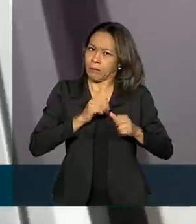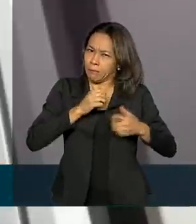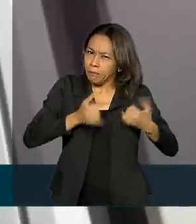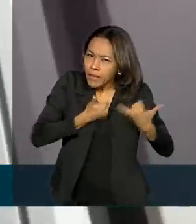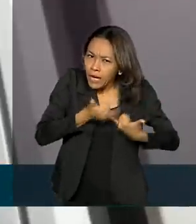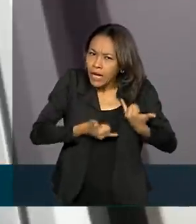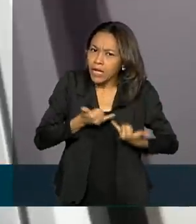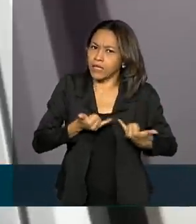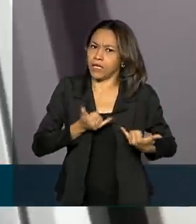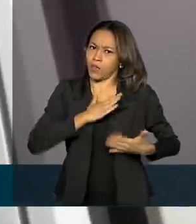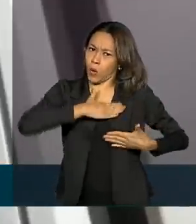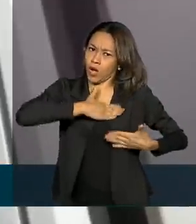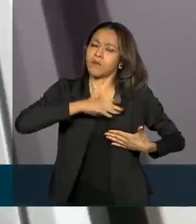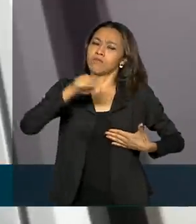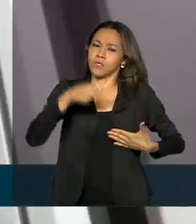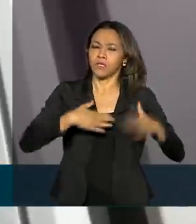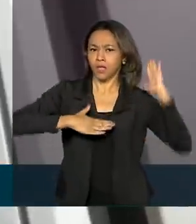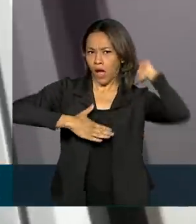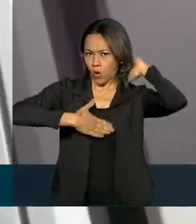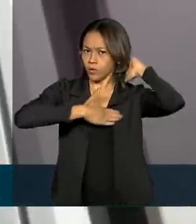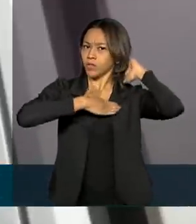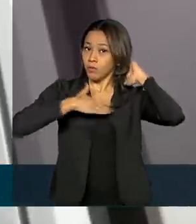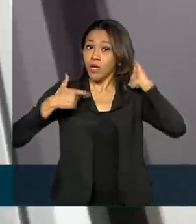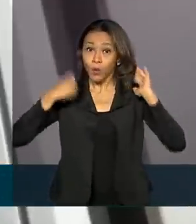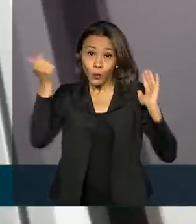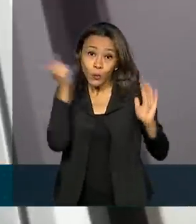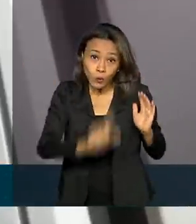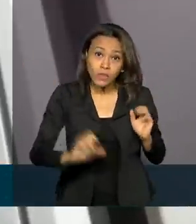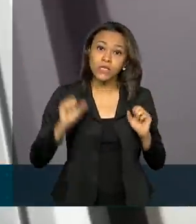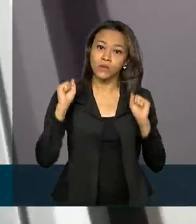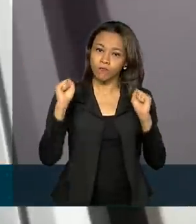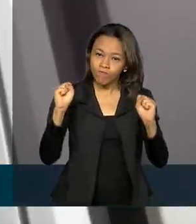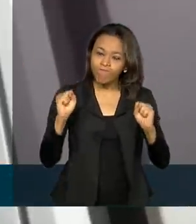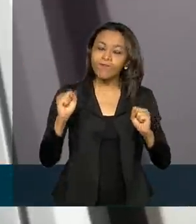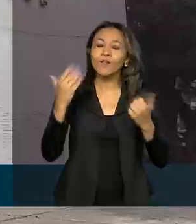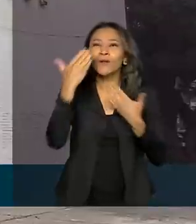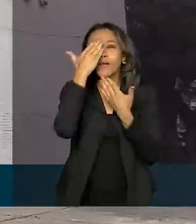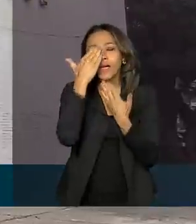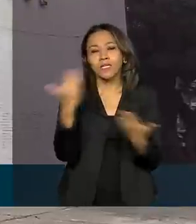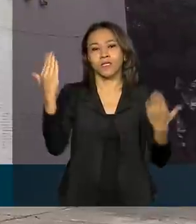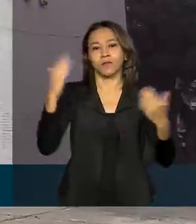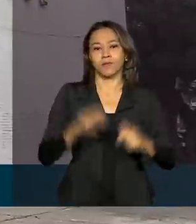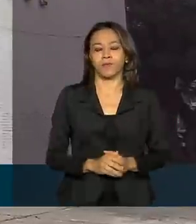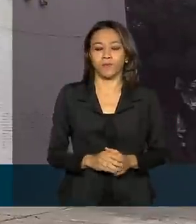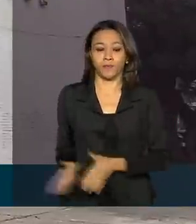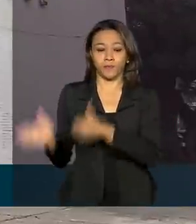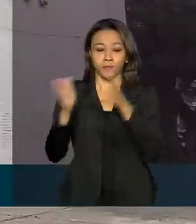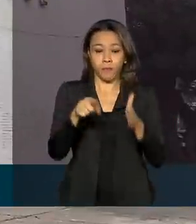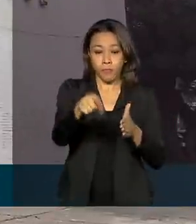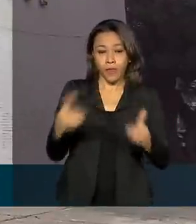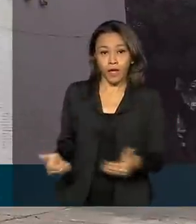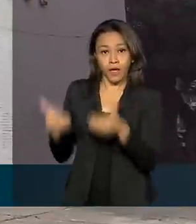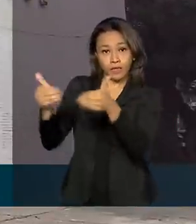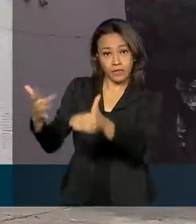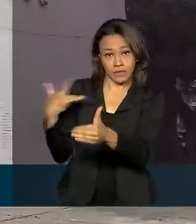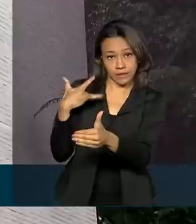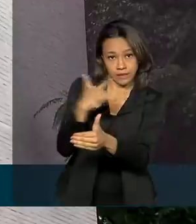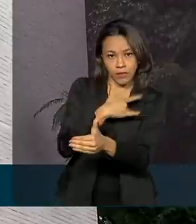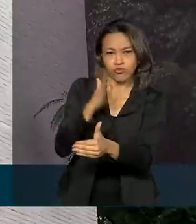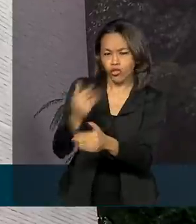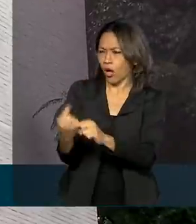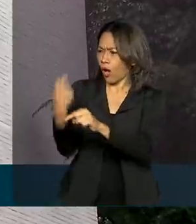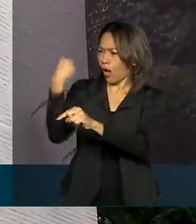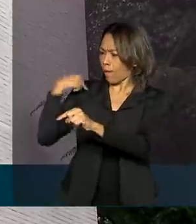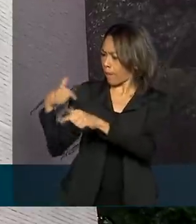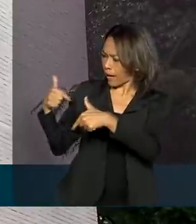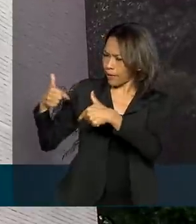cuide-se, faça o autoexame. Eu venci o câncer. Só gratidão. O Ministério da Saúde já vem trabalhando